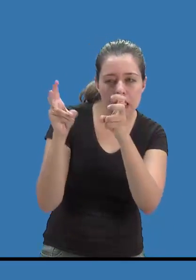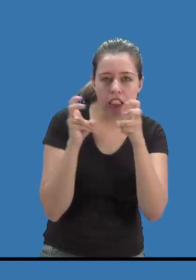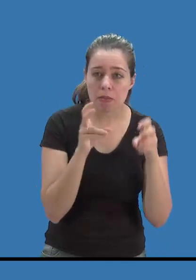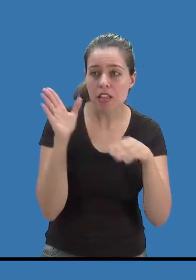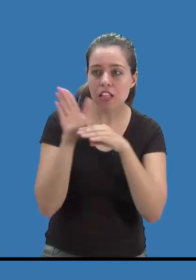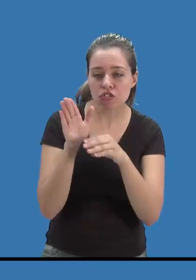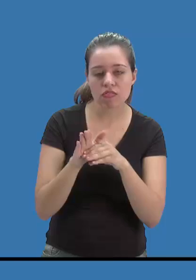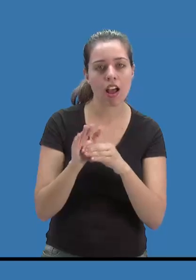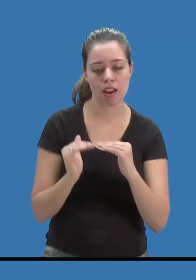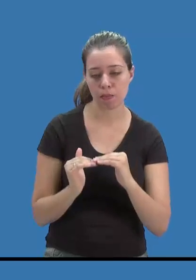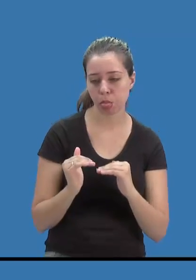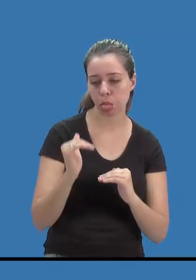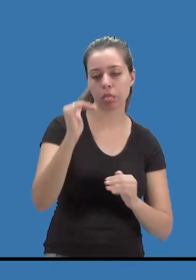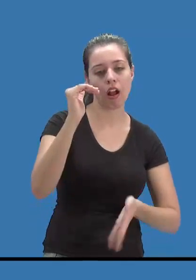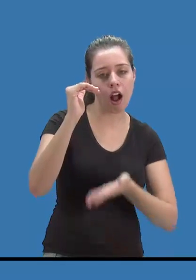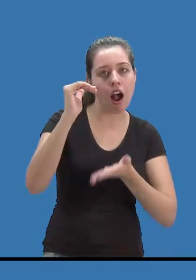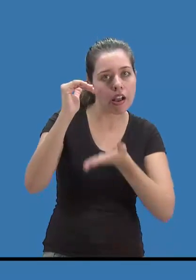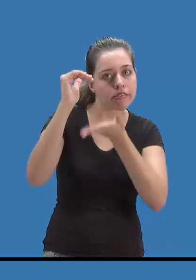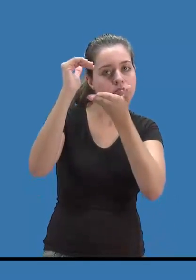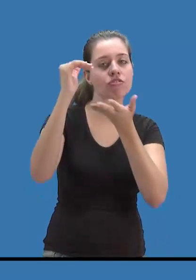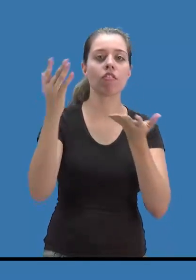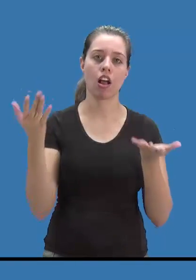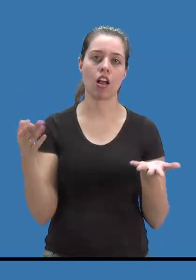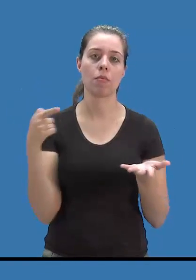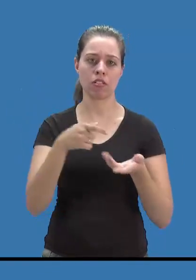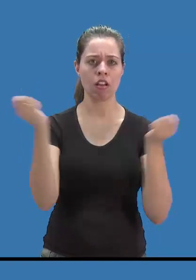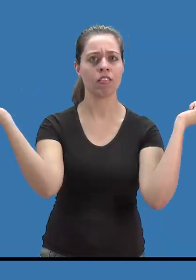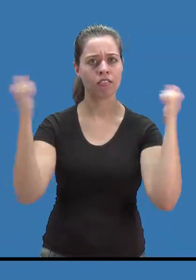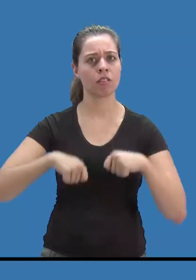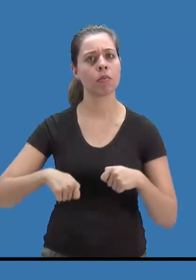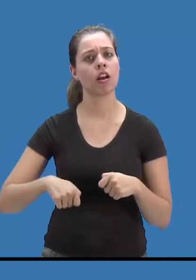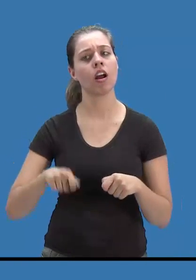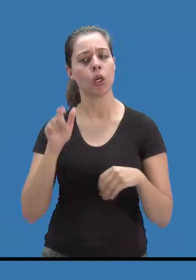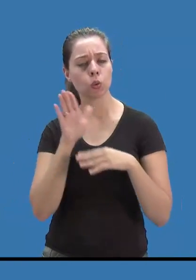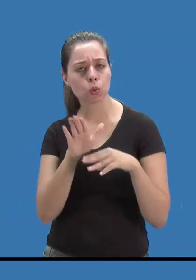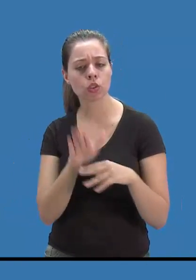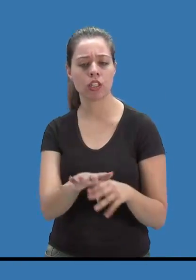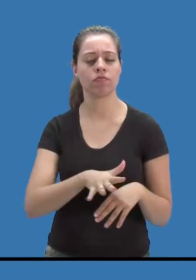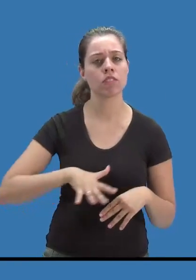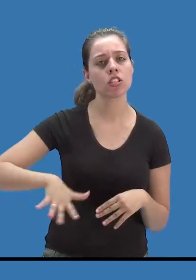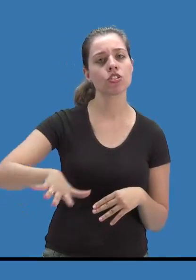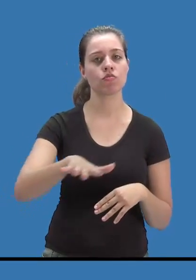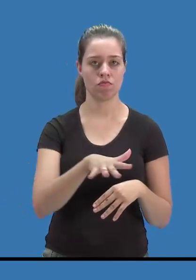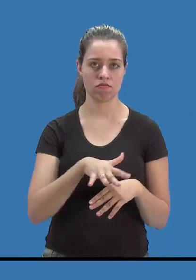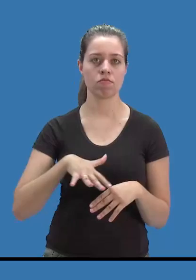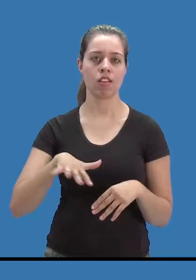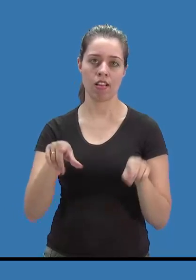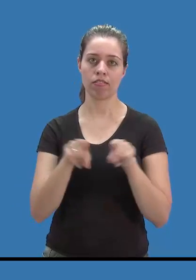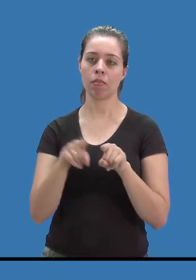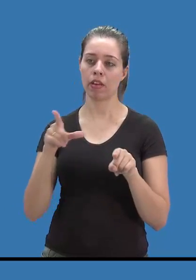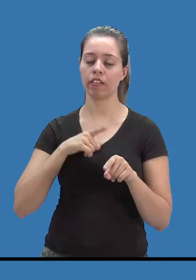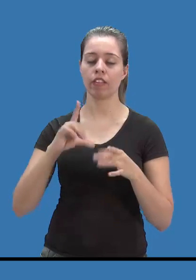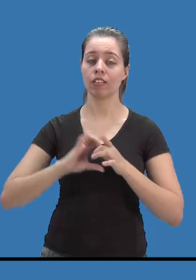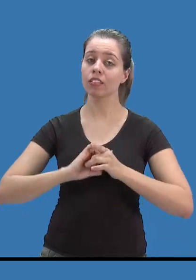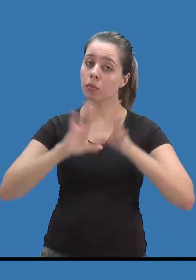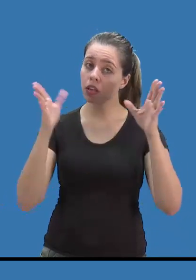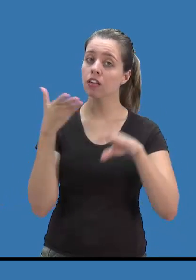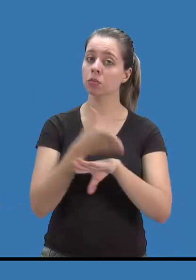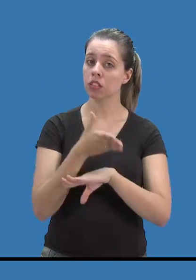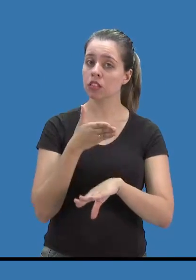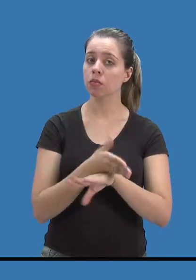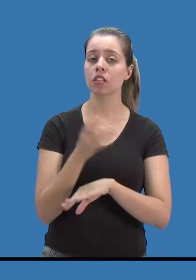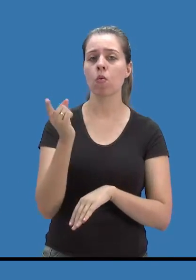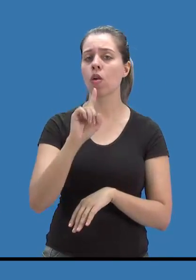compatíveis com a sua capacidade, para que ele possa ser bem assistido nesse espaço, tendo mais autonomia e